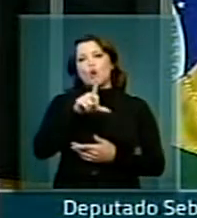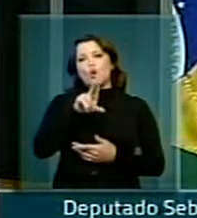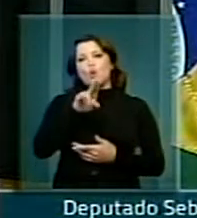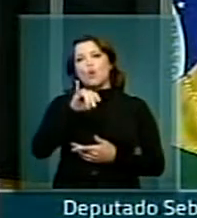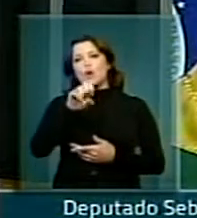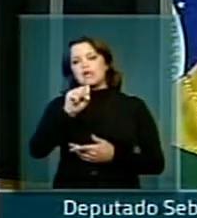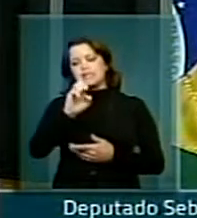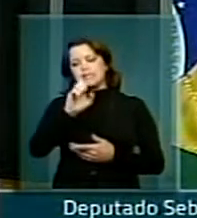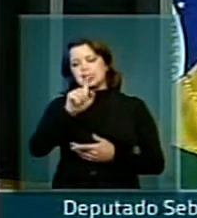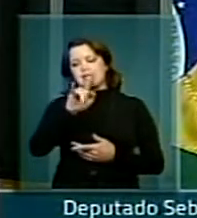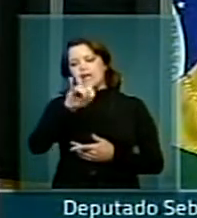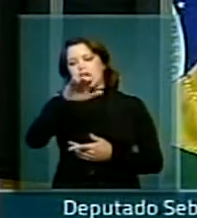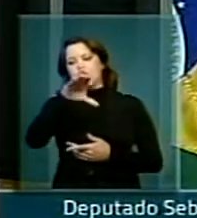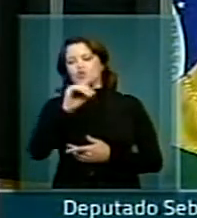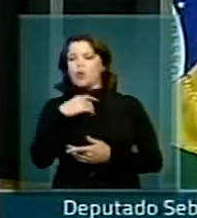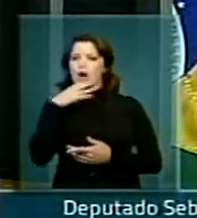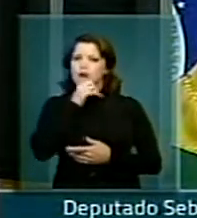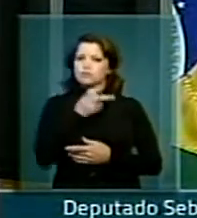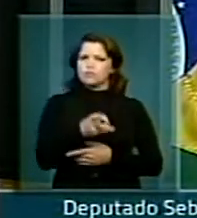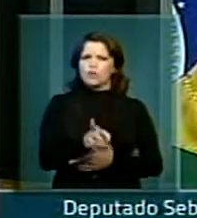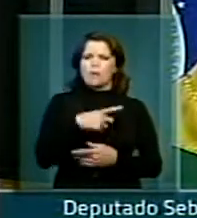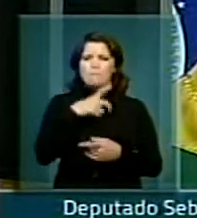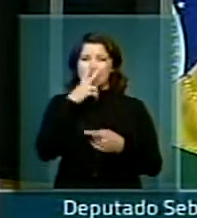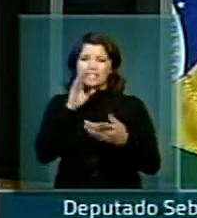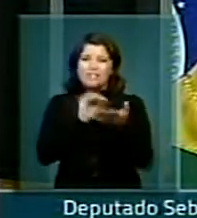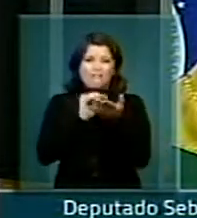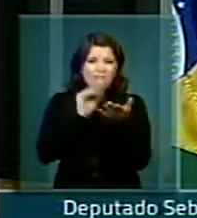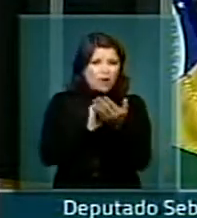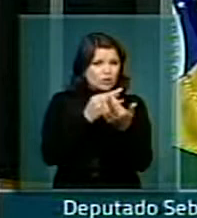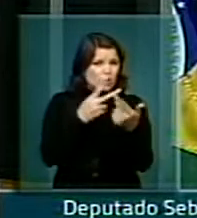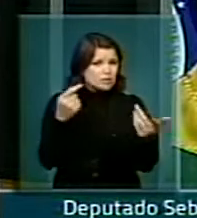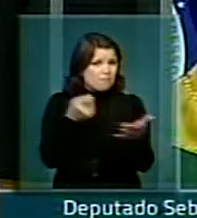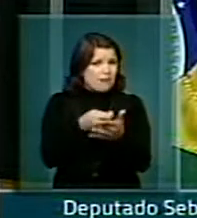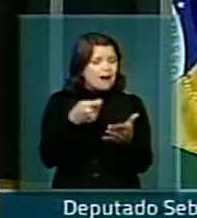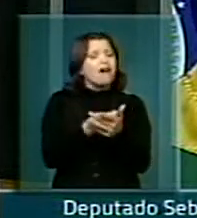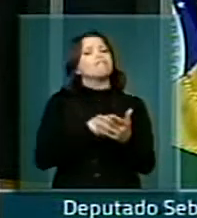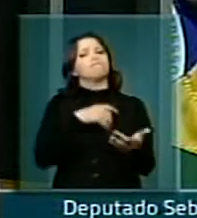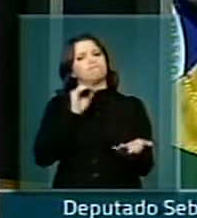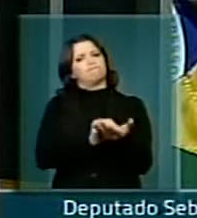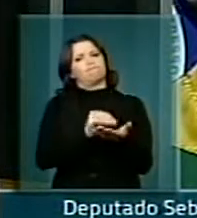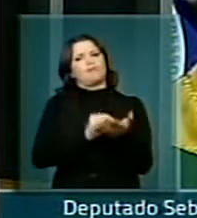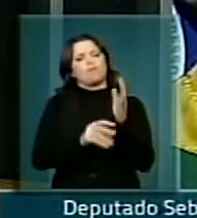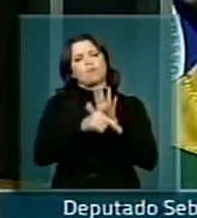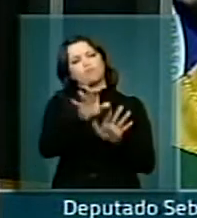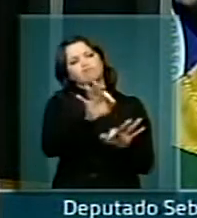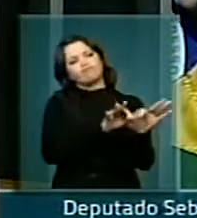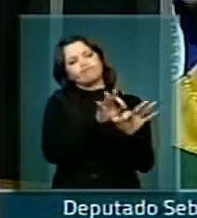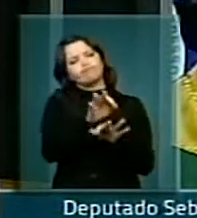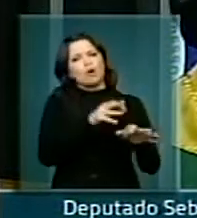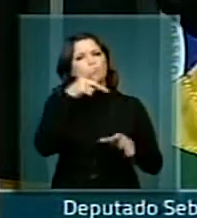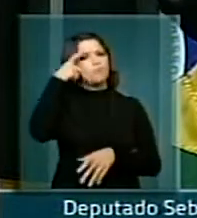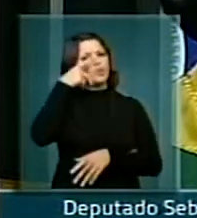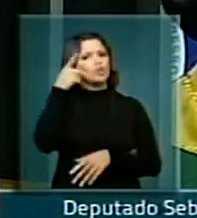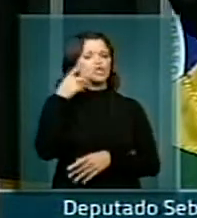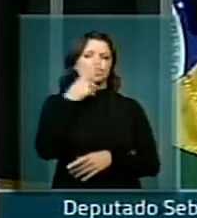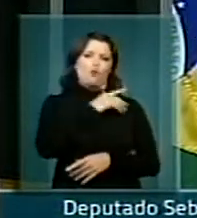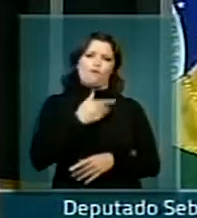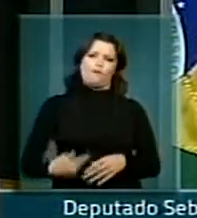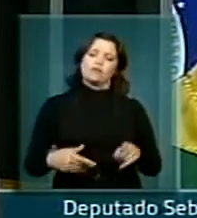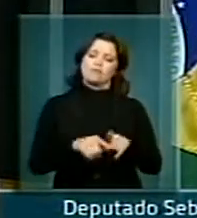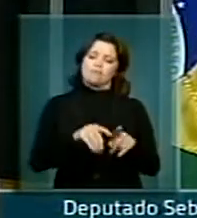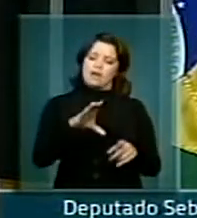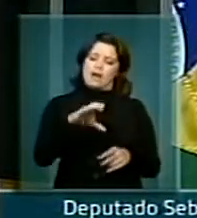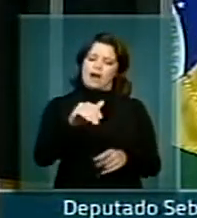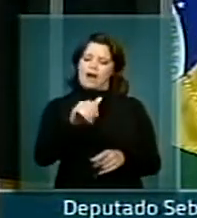Mas acho que, nesse aspecto dos restos a pagar, há uma dívida da articulação política do governo e da Casa Civil